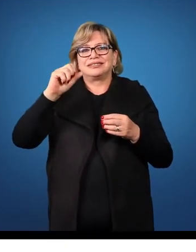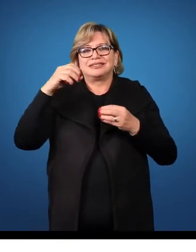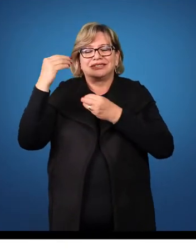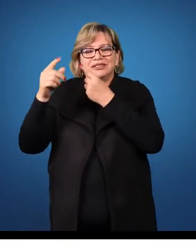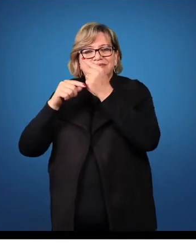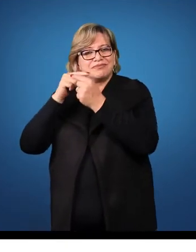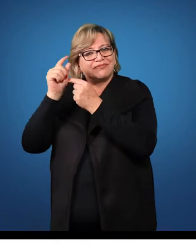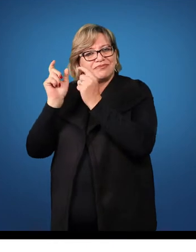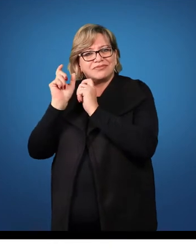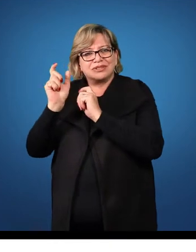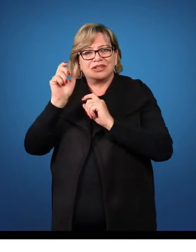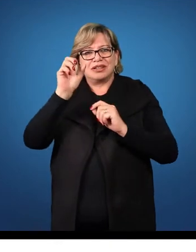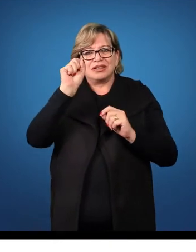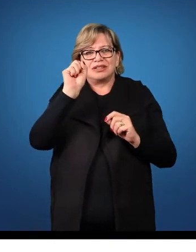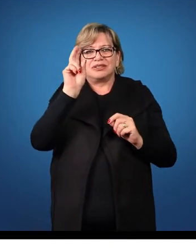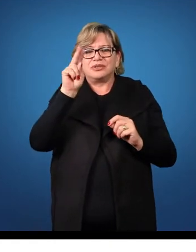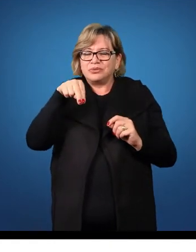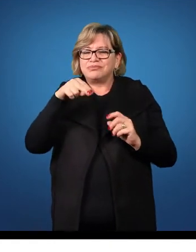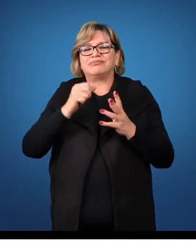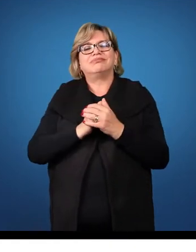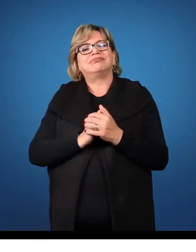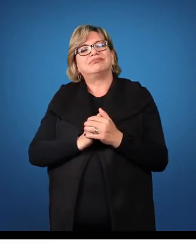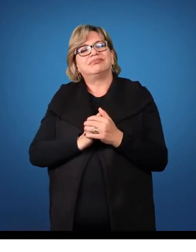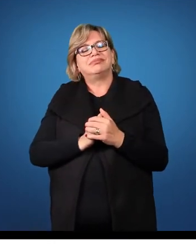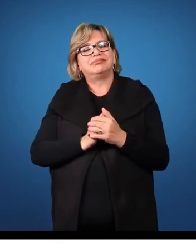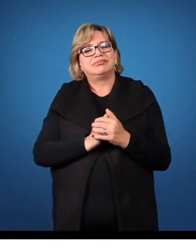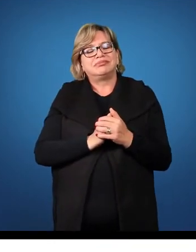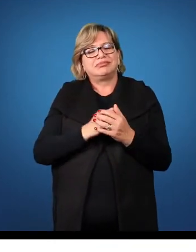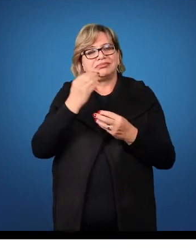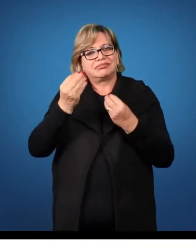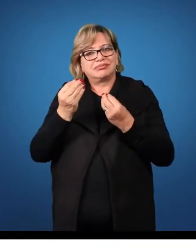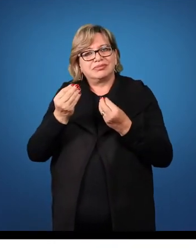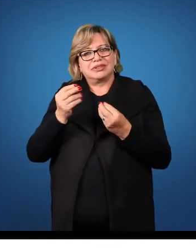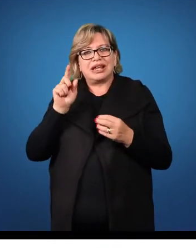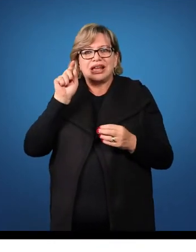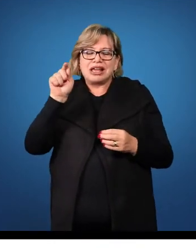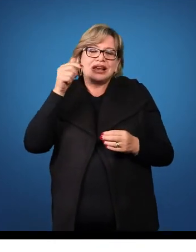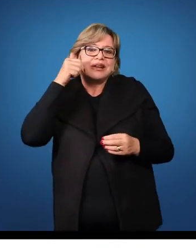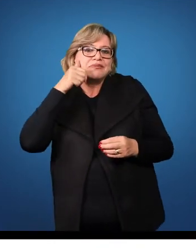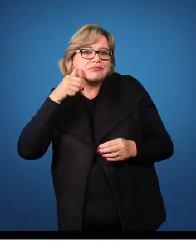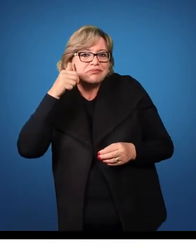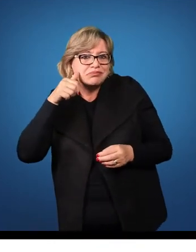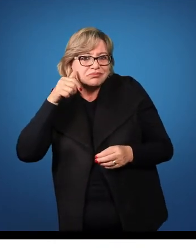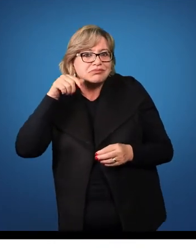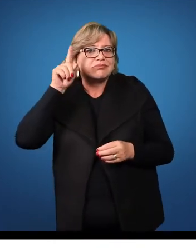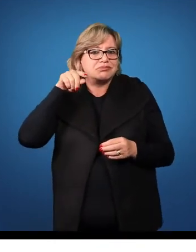sum. Ela é amada.